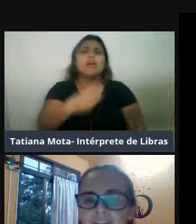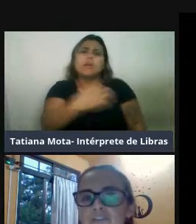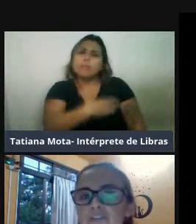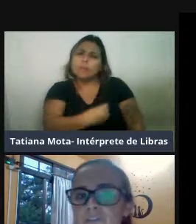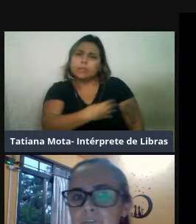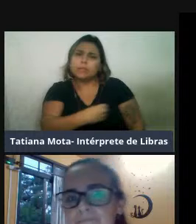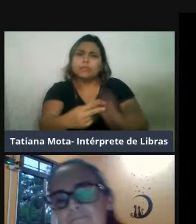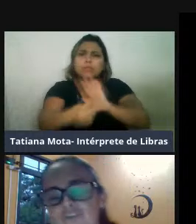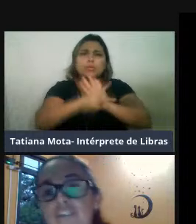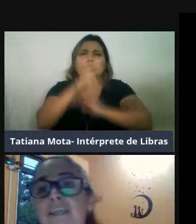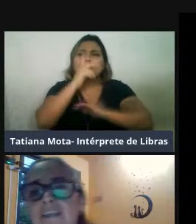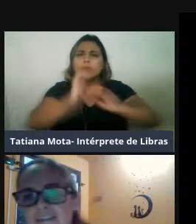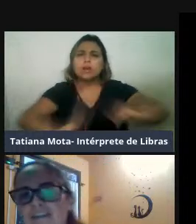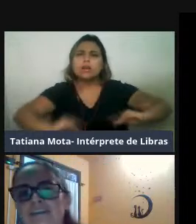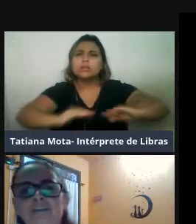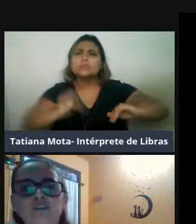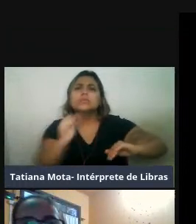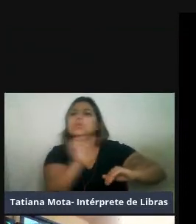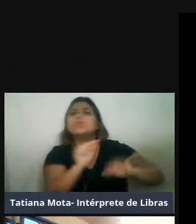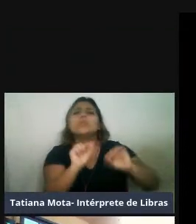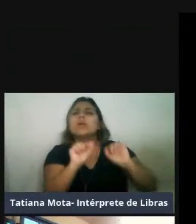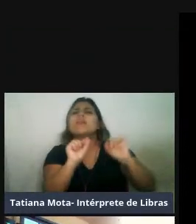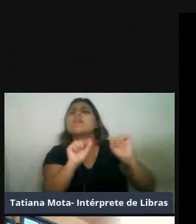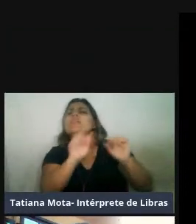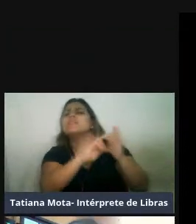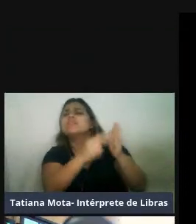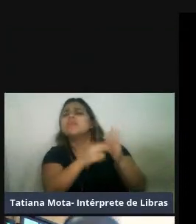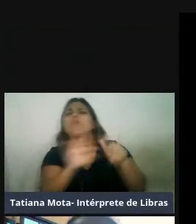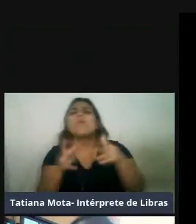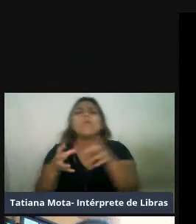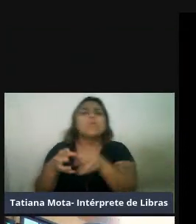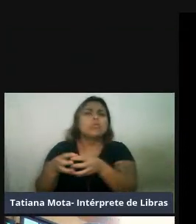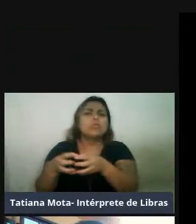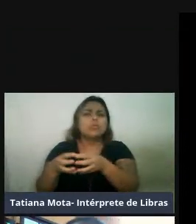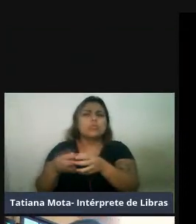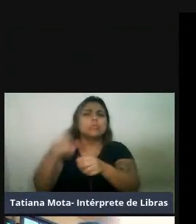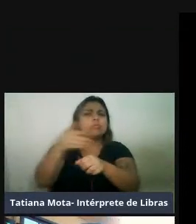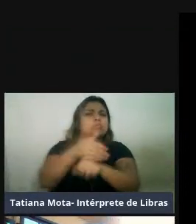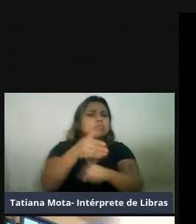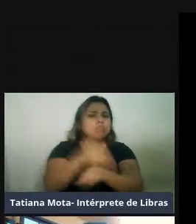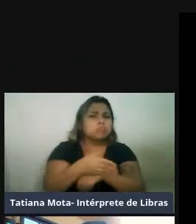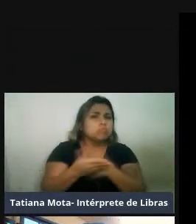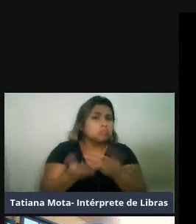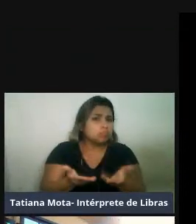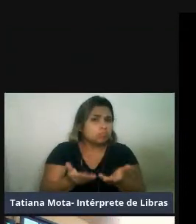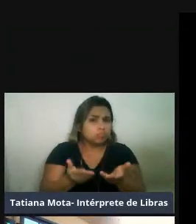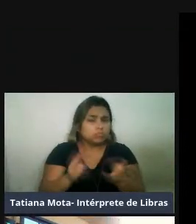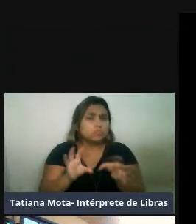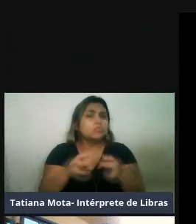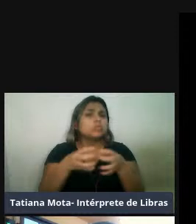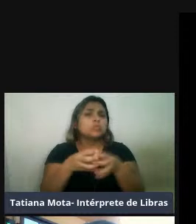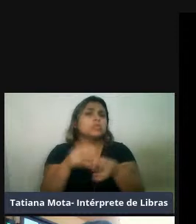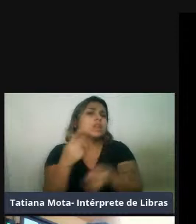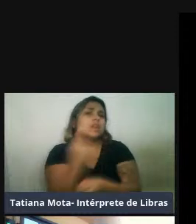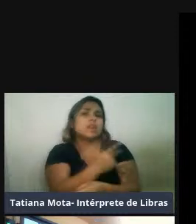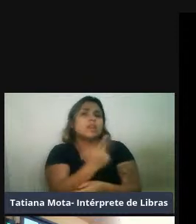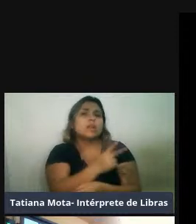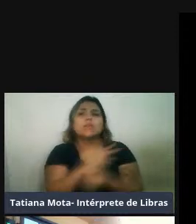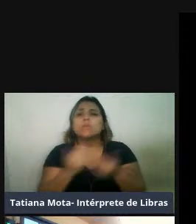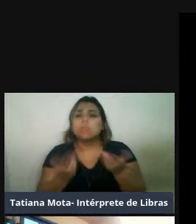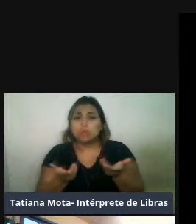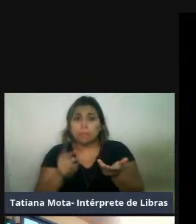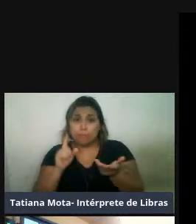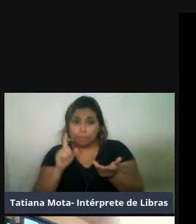gente está falando de quem, né, que grupos estão envolvidos nesse conjunto aí. Nós estamos falando, então,